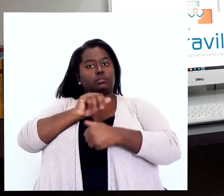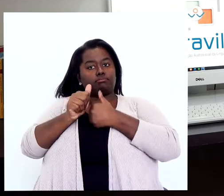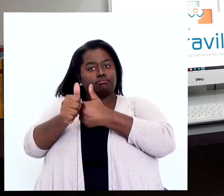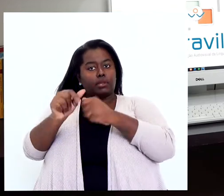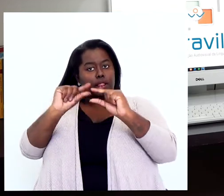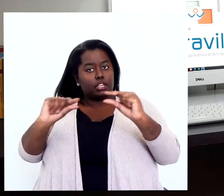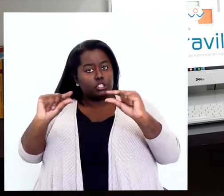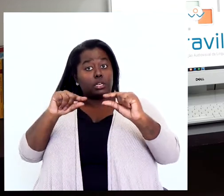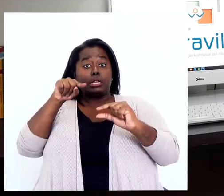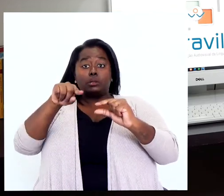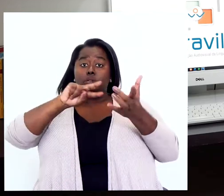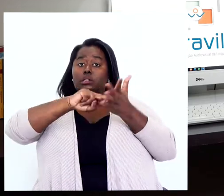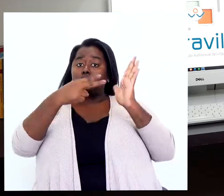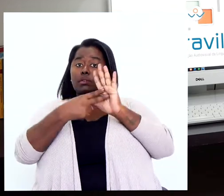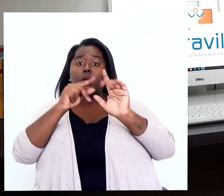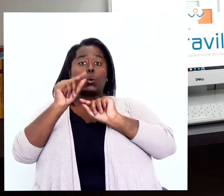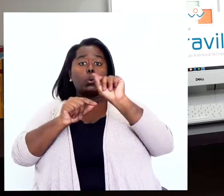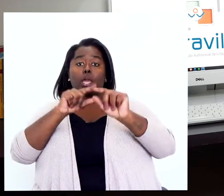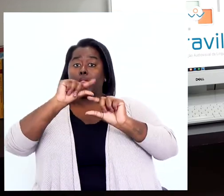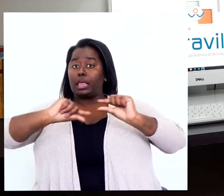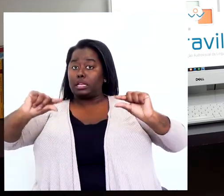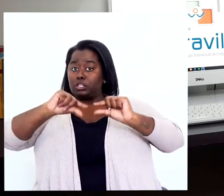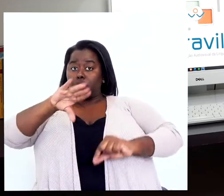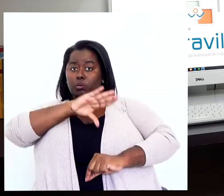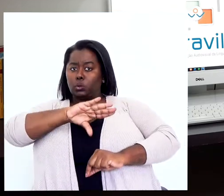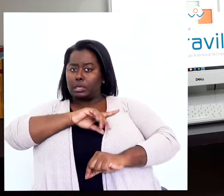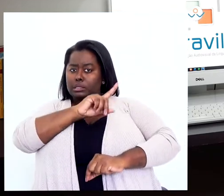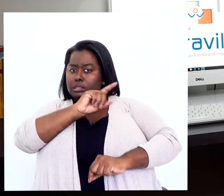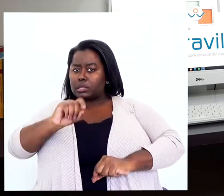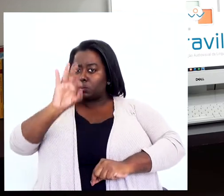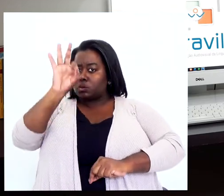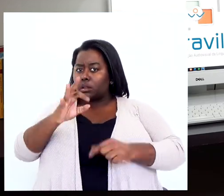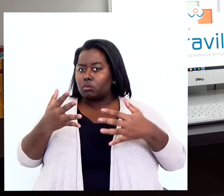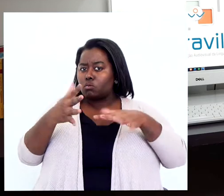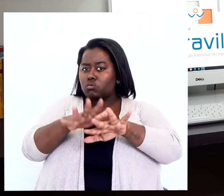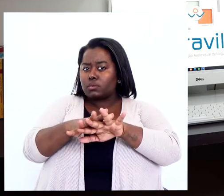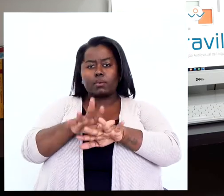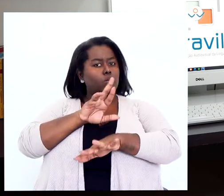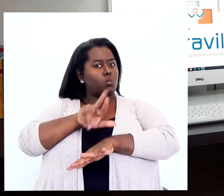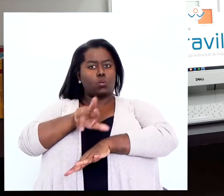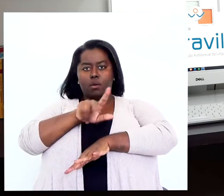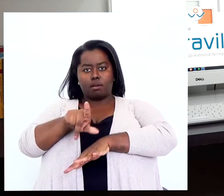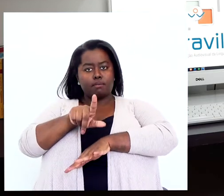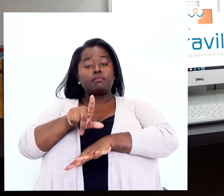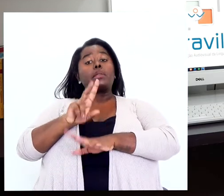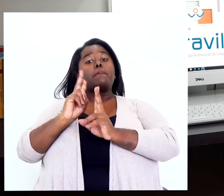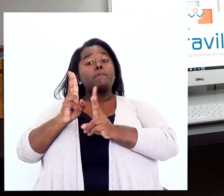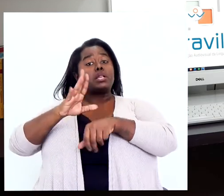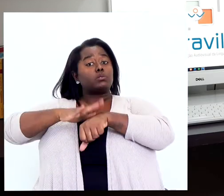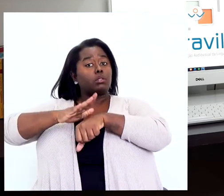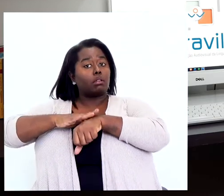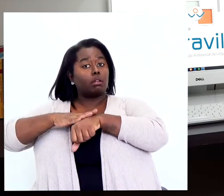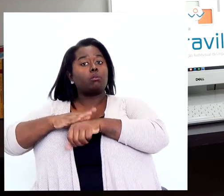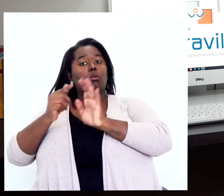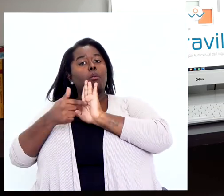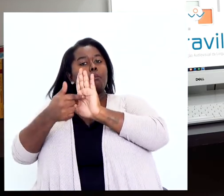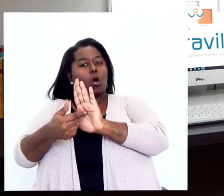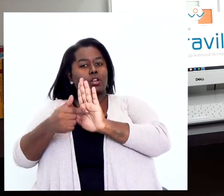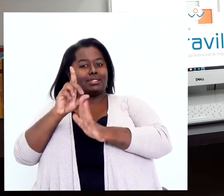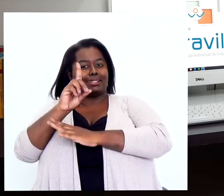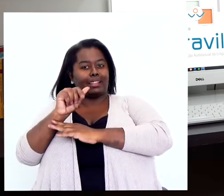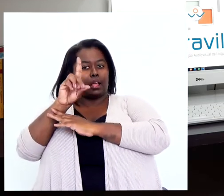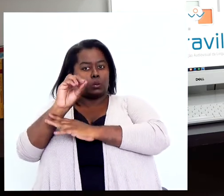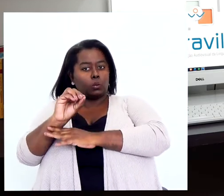uma legenda, o significa que a legenda em língua portuguesa não é 100% inclusiva. Ao mesmo tempo que esse dado aparece, a